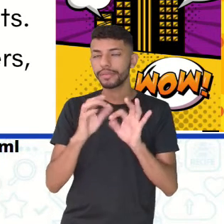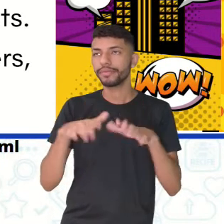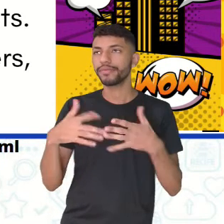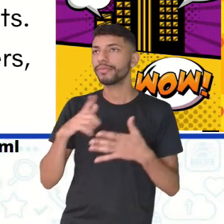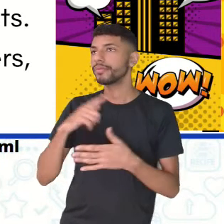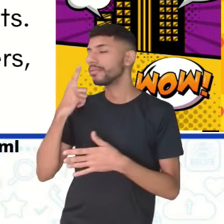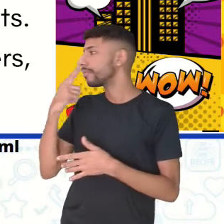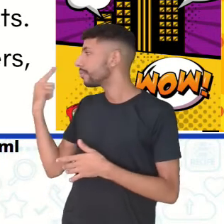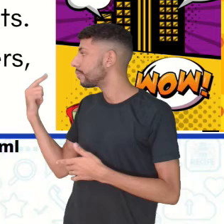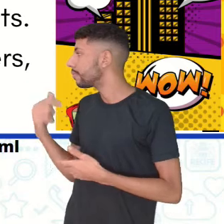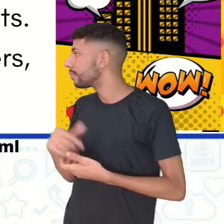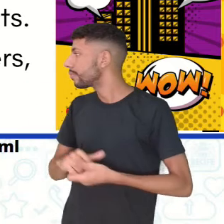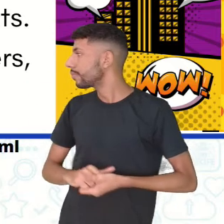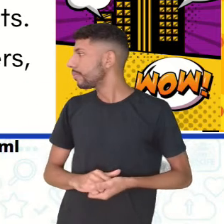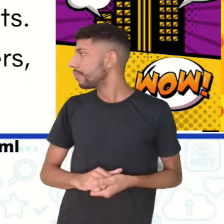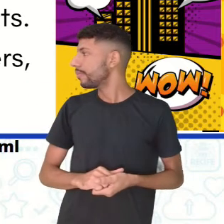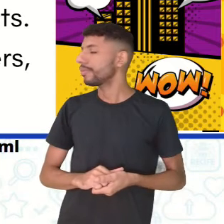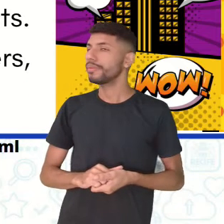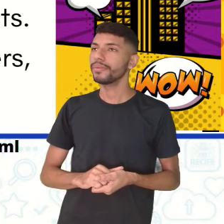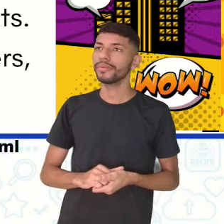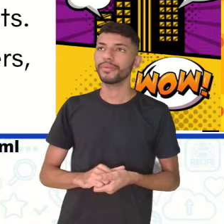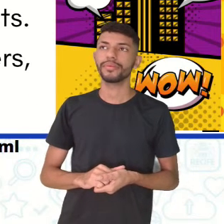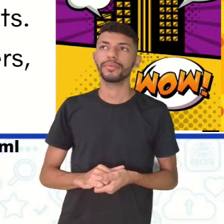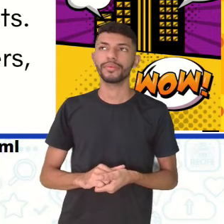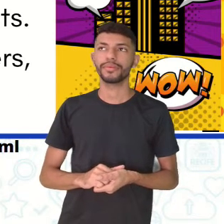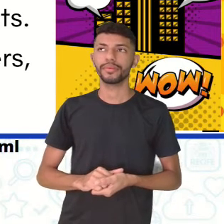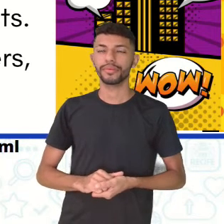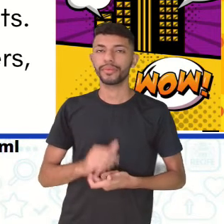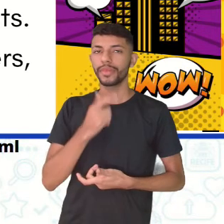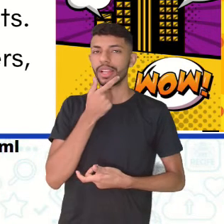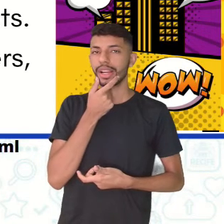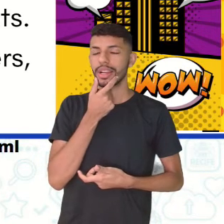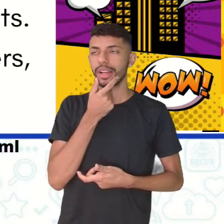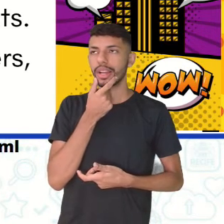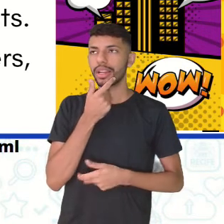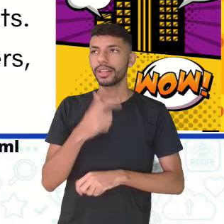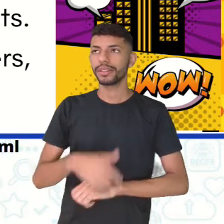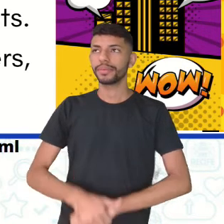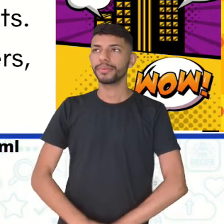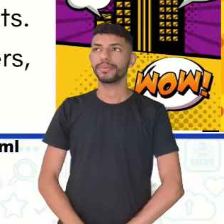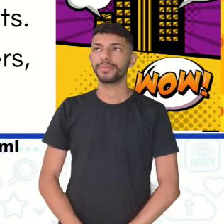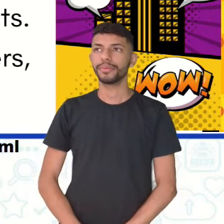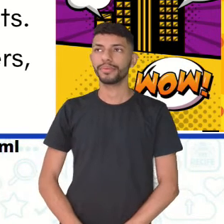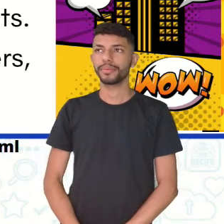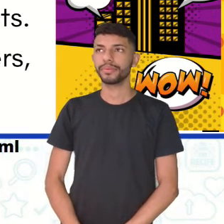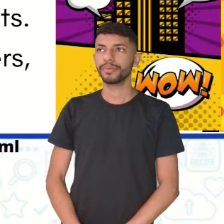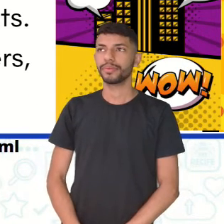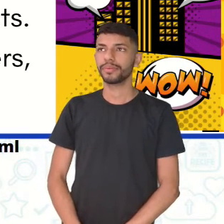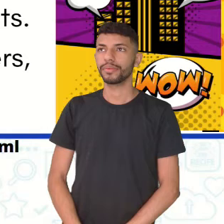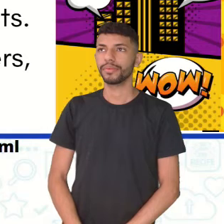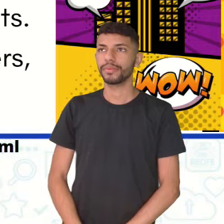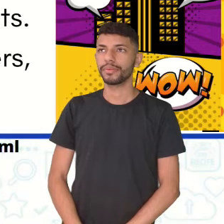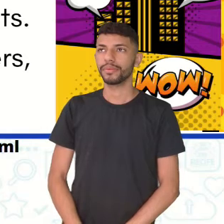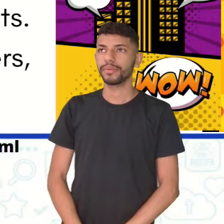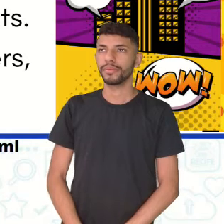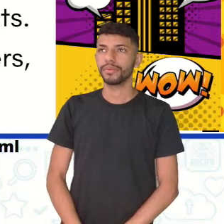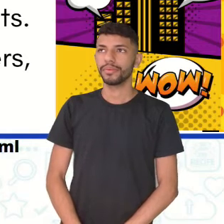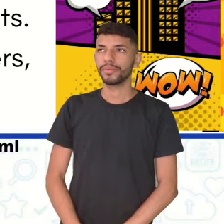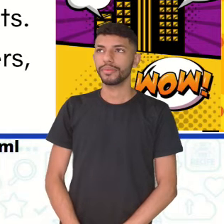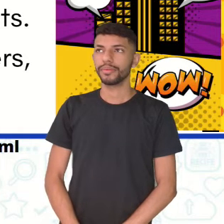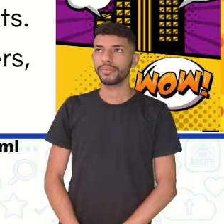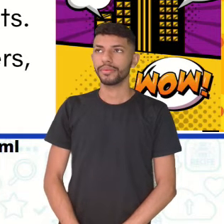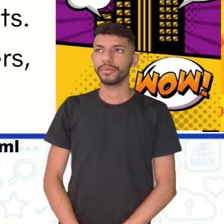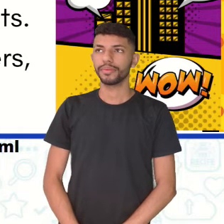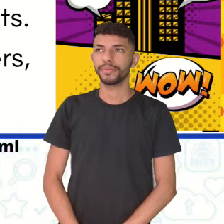temos assim, books are graphic narratives composed of texts and images. They present a